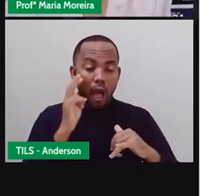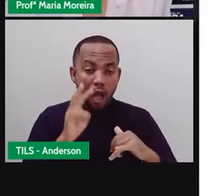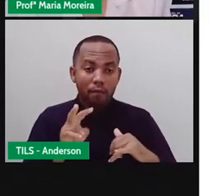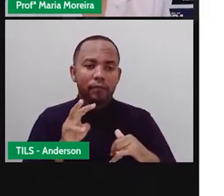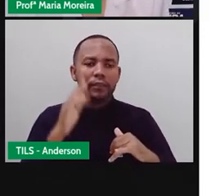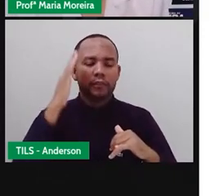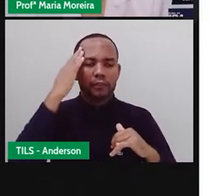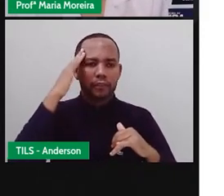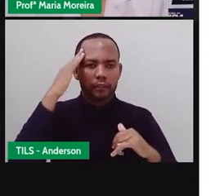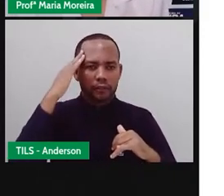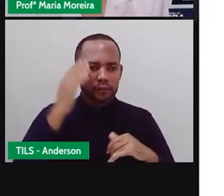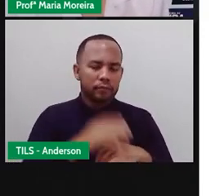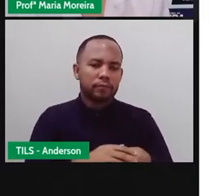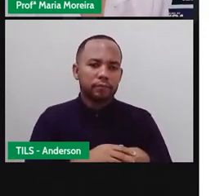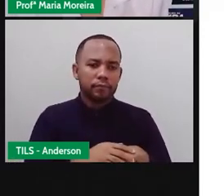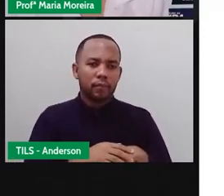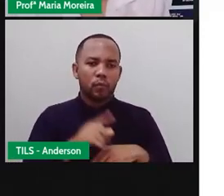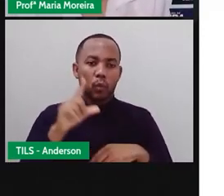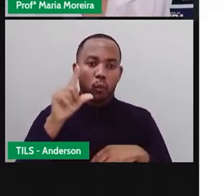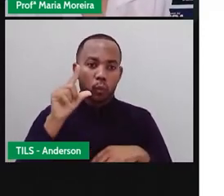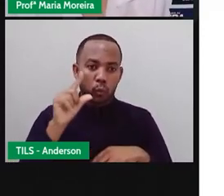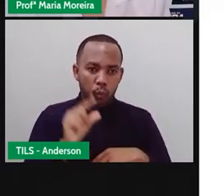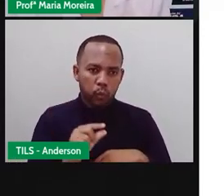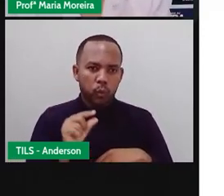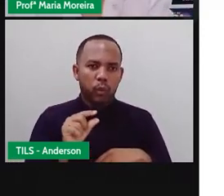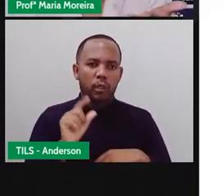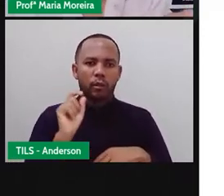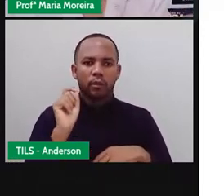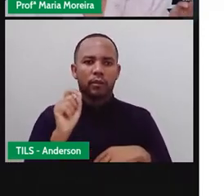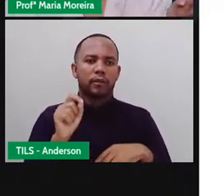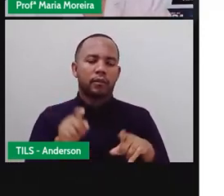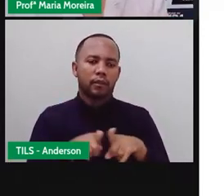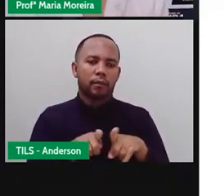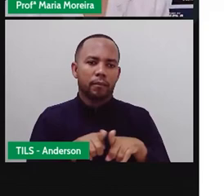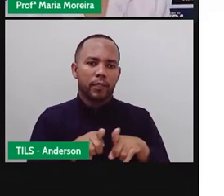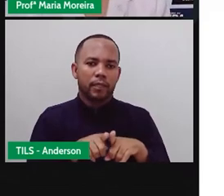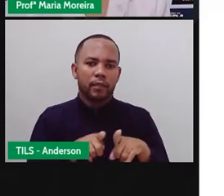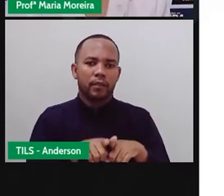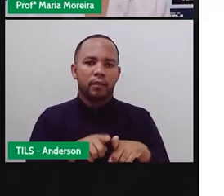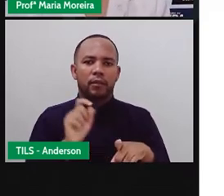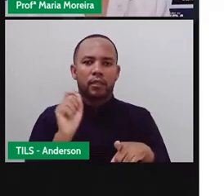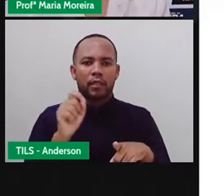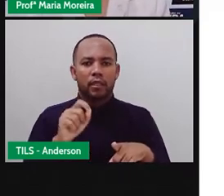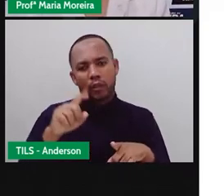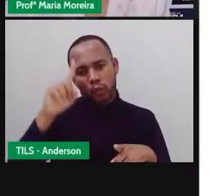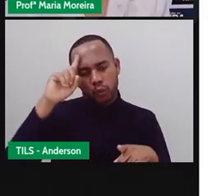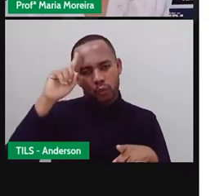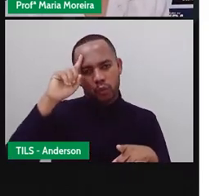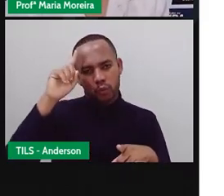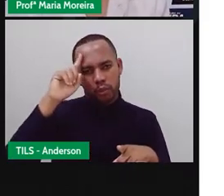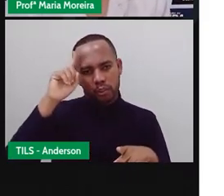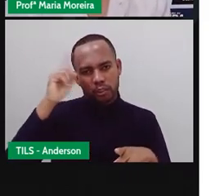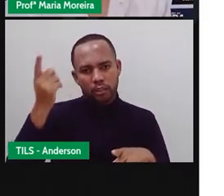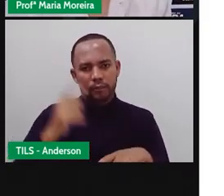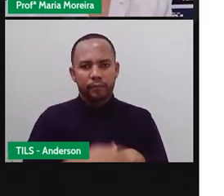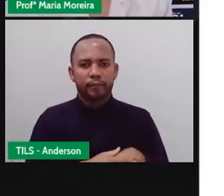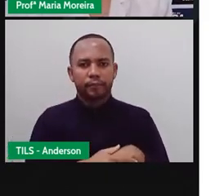quê? Almoço e a já tem aí o preço. Entra quem quiser. Então, isso aí também faz parte do dia a dia de vocês, certo?